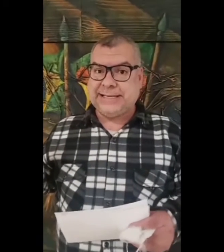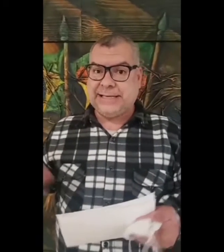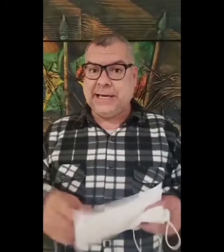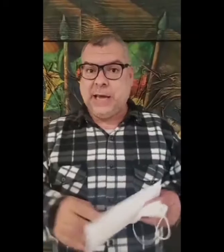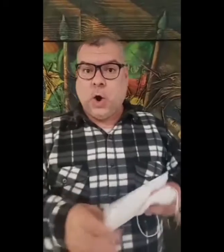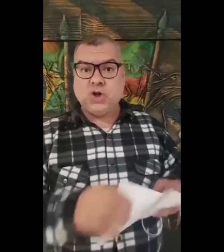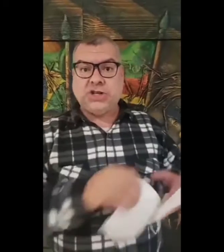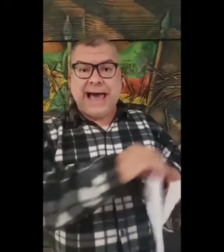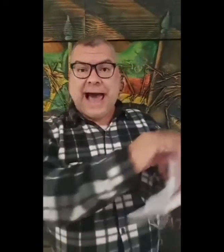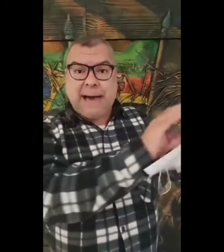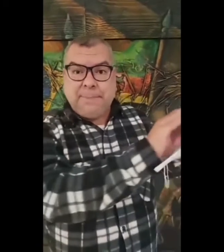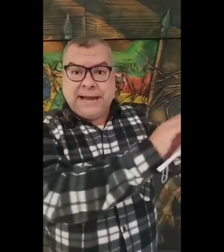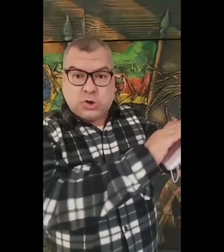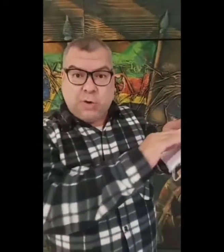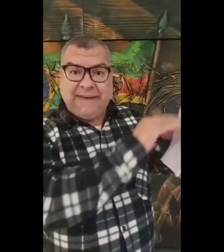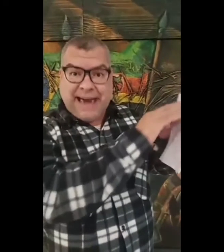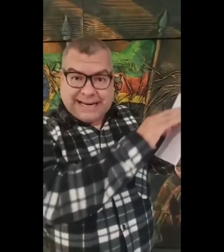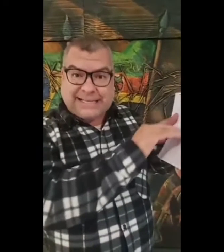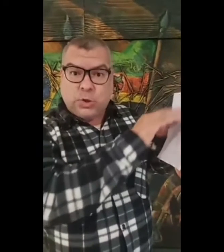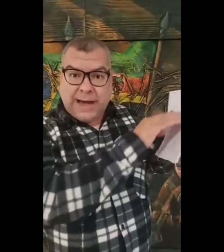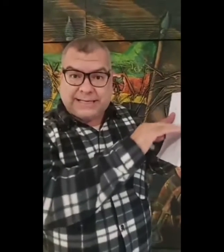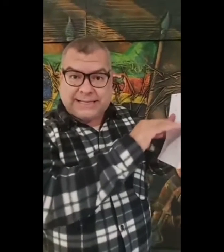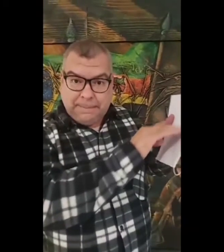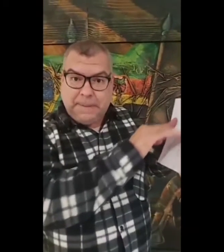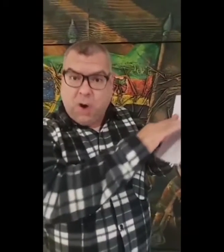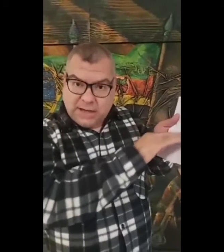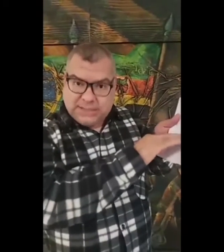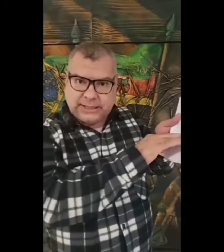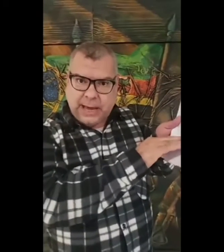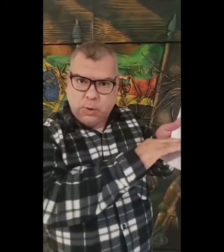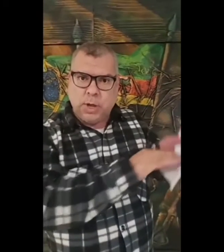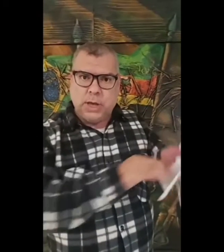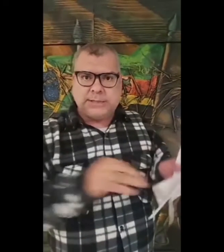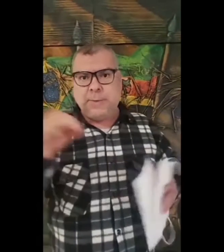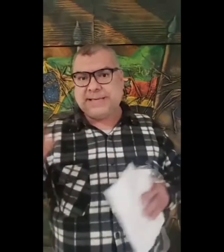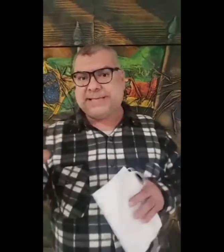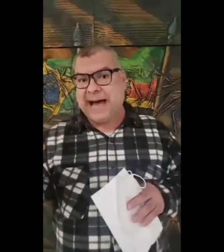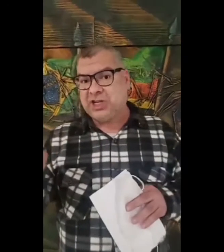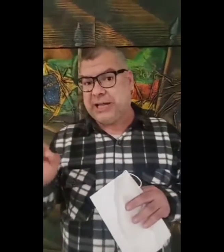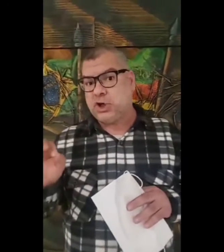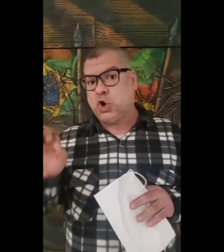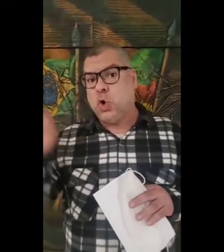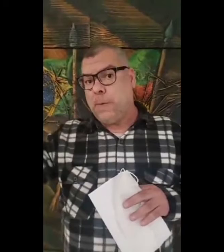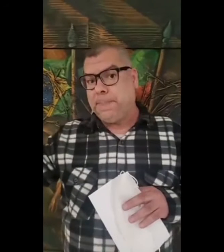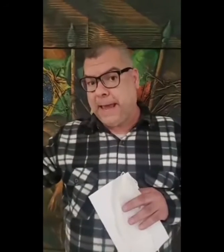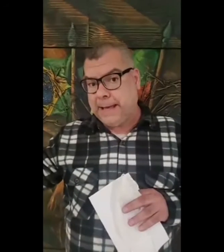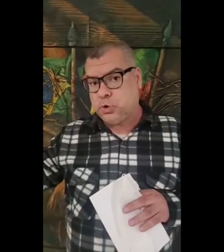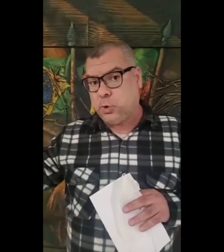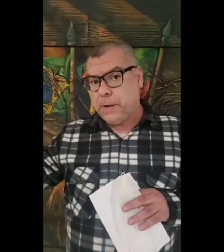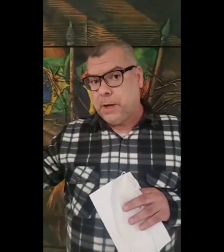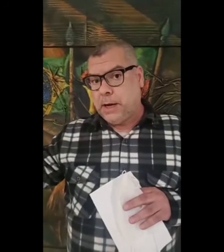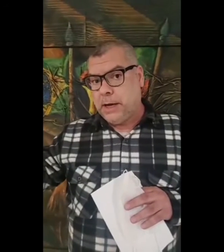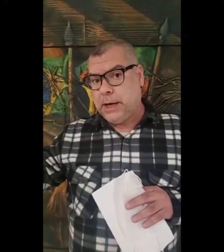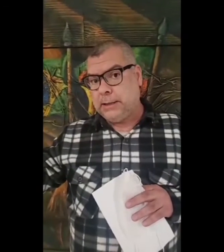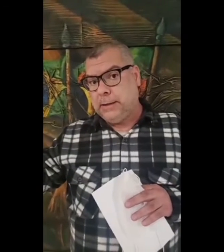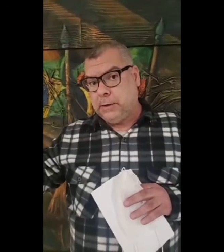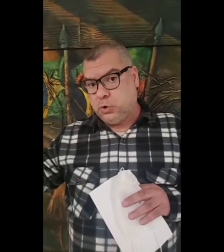assim, onde ela abre as conversas no WhatsApp e mostra. Não. São mensagens que ela jogou dentro